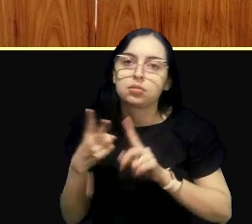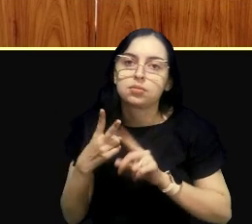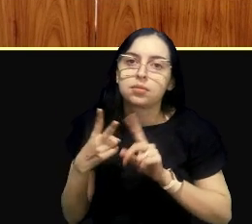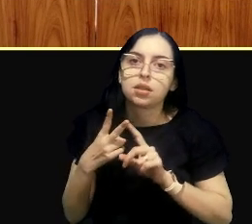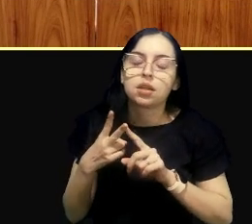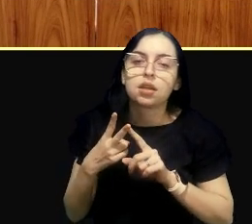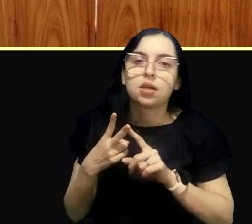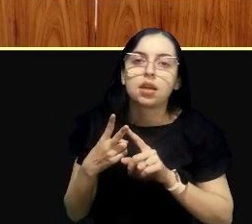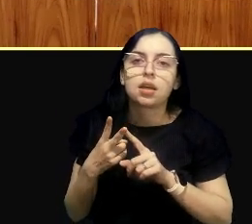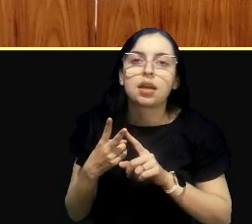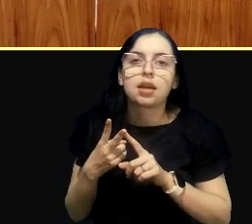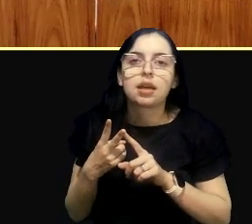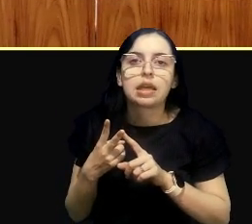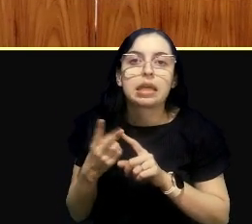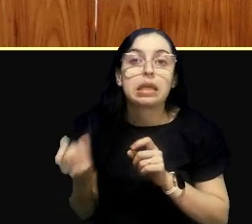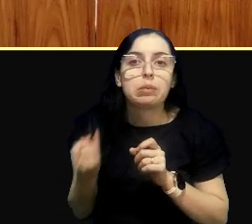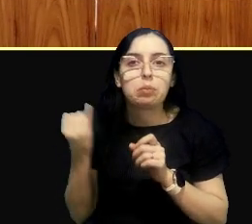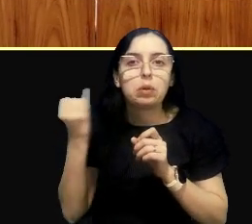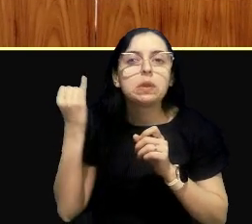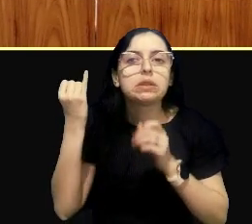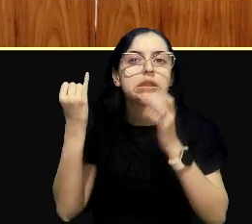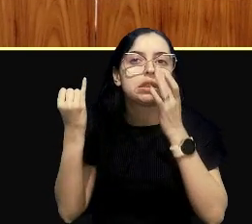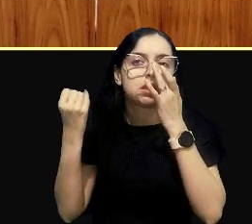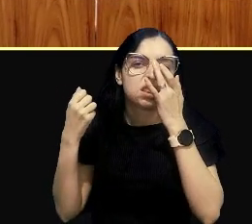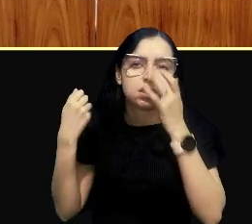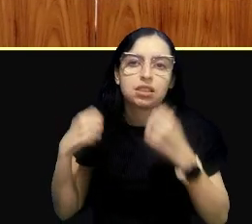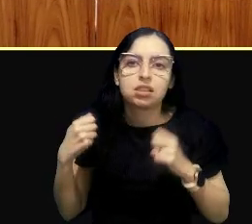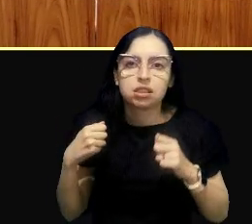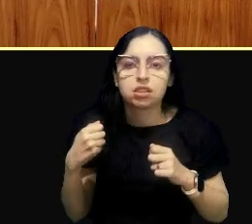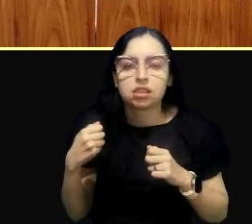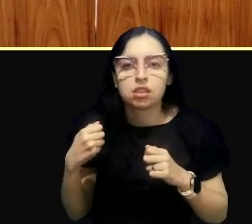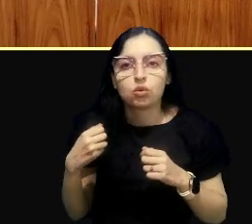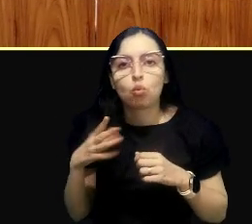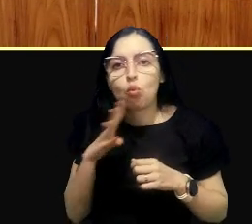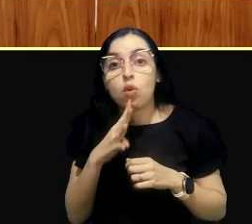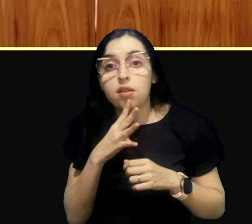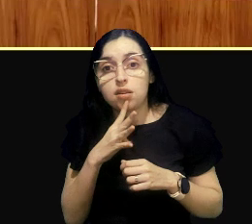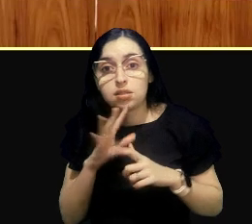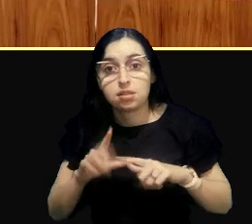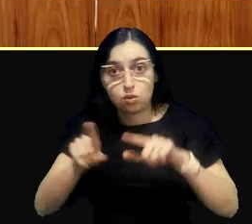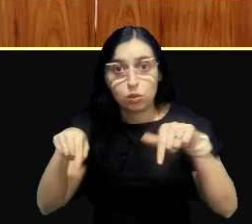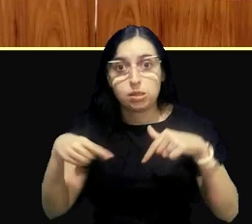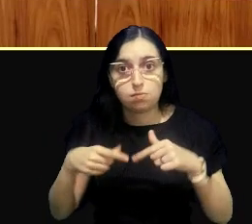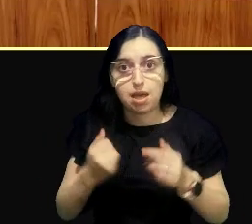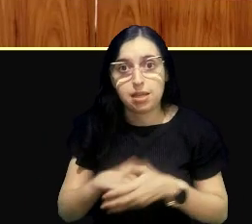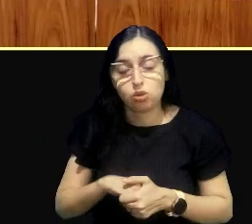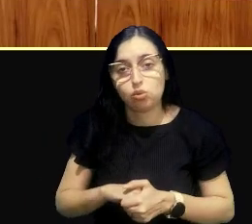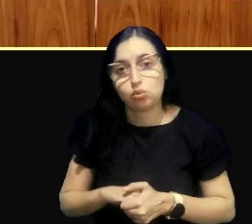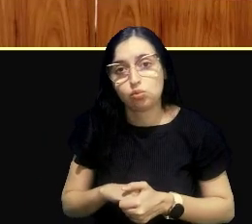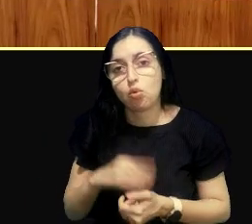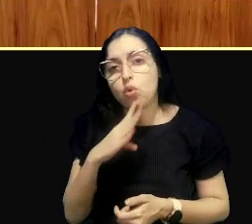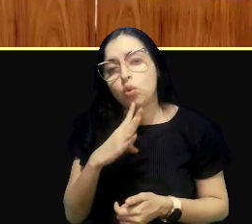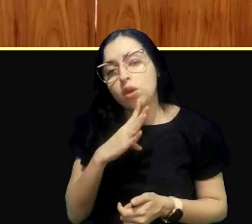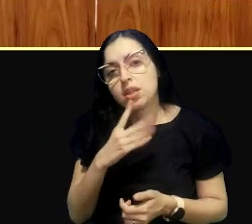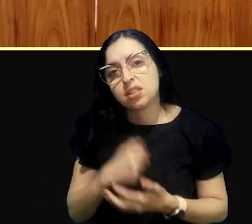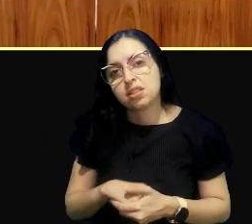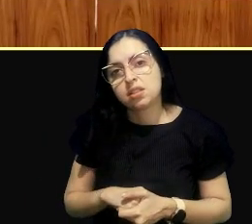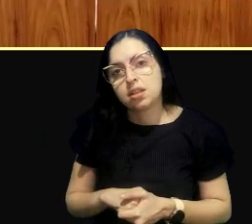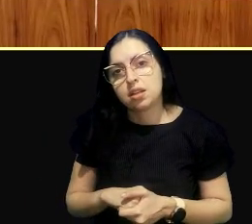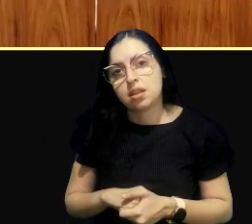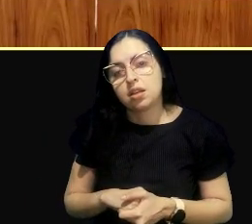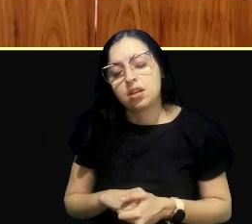a necessidade, também pra amarrar com outro painel, de conhecer a realidade, né? De conhecer a questão da